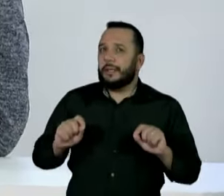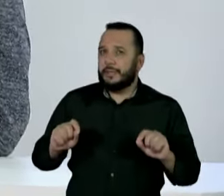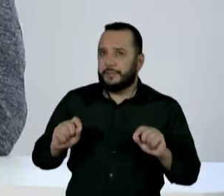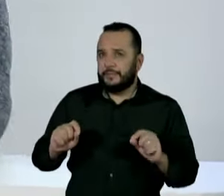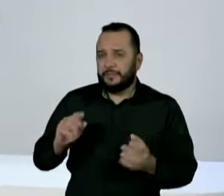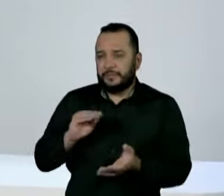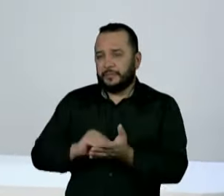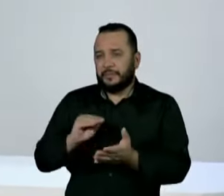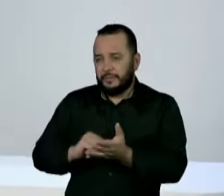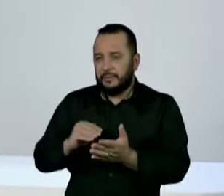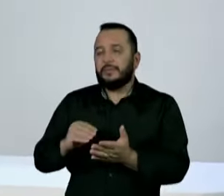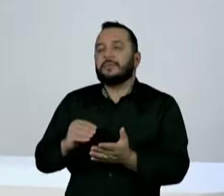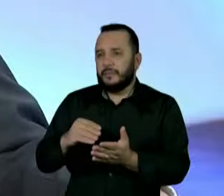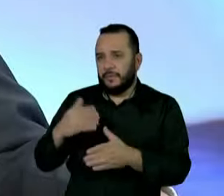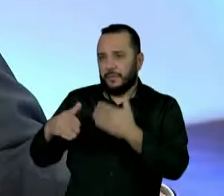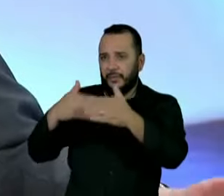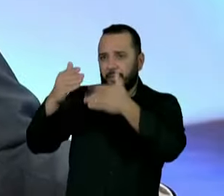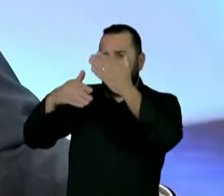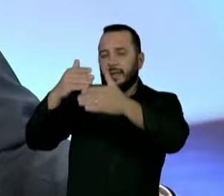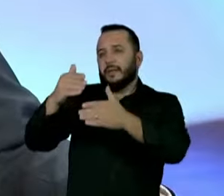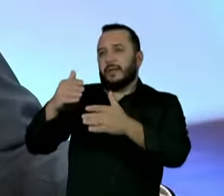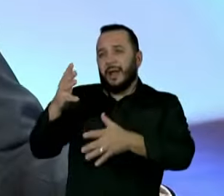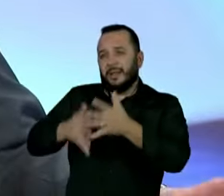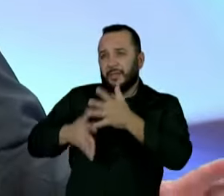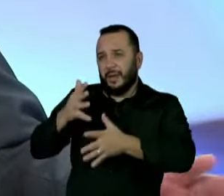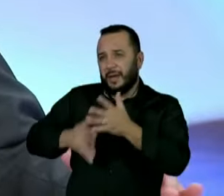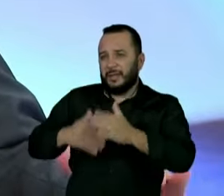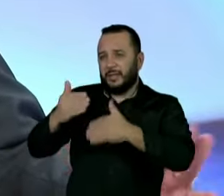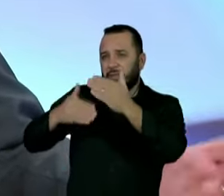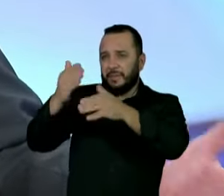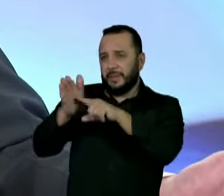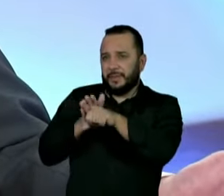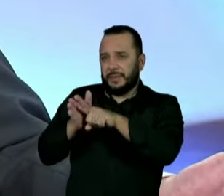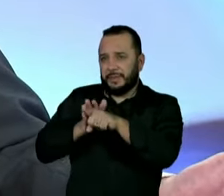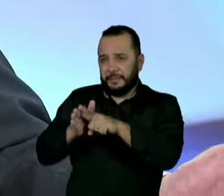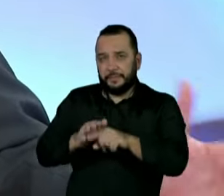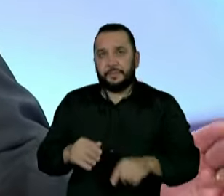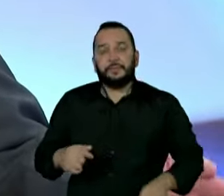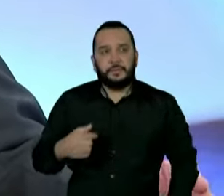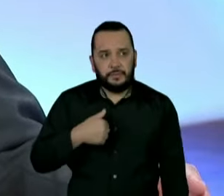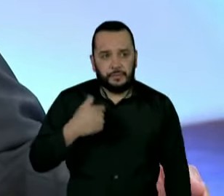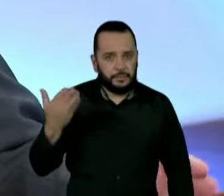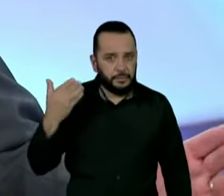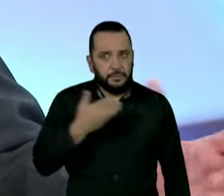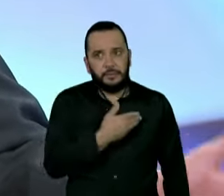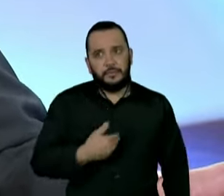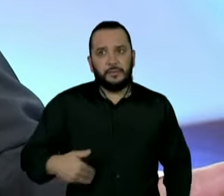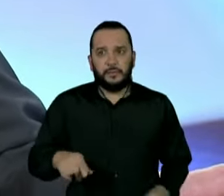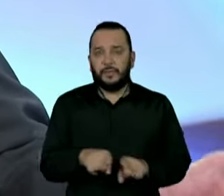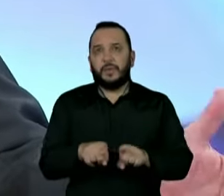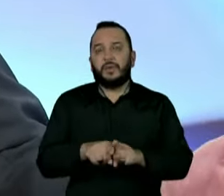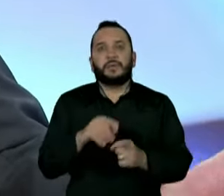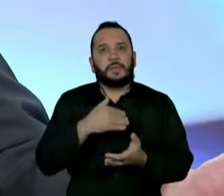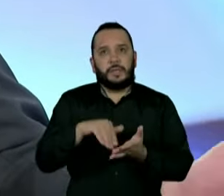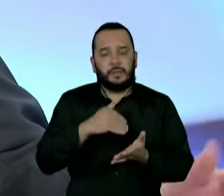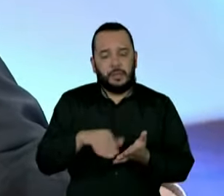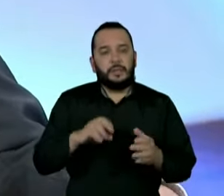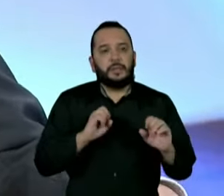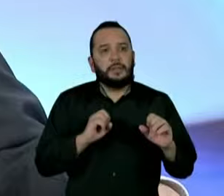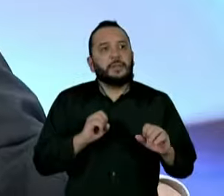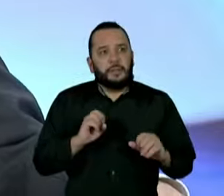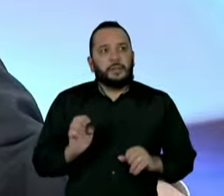desenvolvimento das pesquisas no Brasil? Vamos separar. Durante o período que eu fui governador, fui secretário de Estado dessa pasta, Ciência,